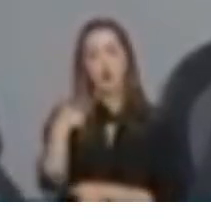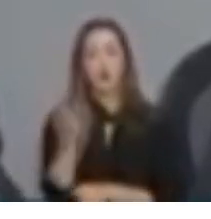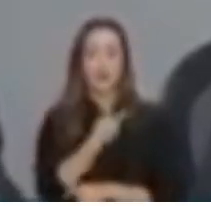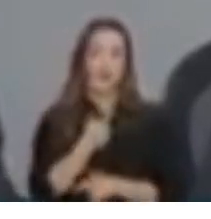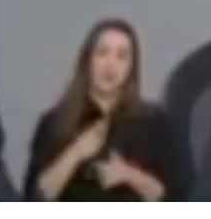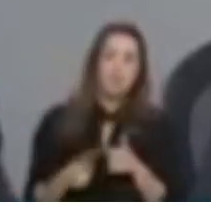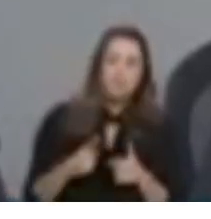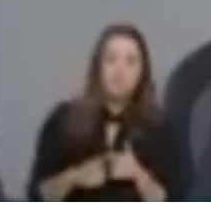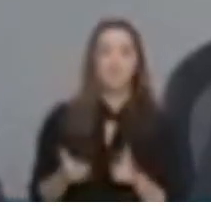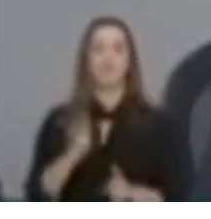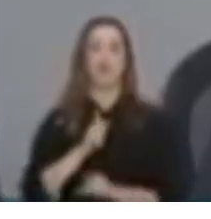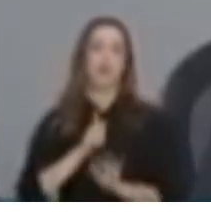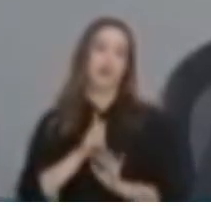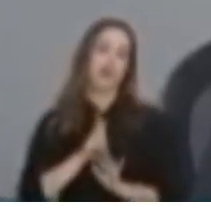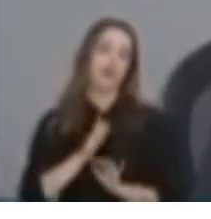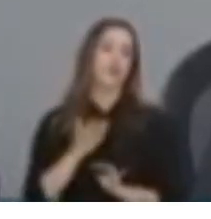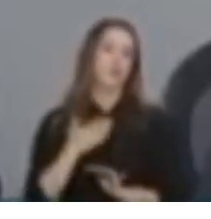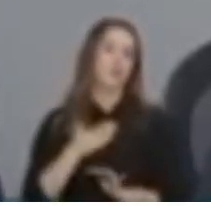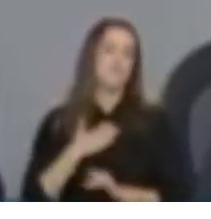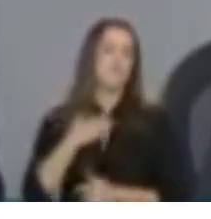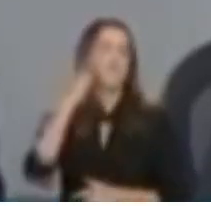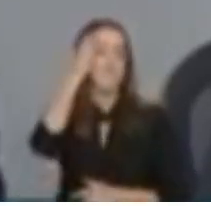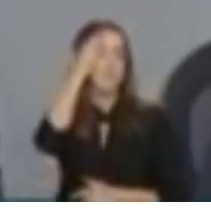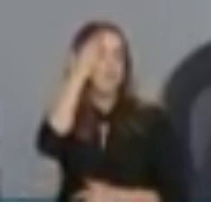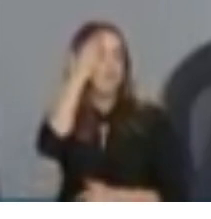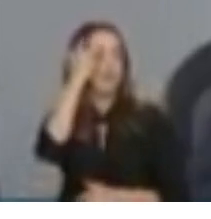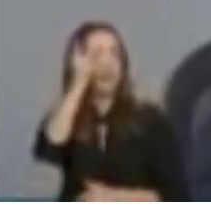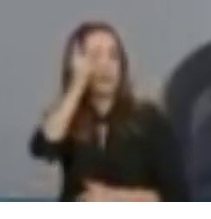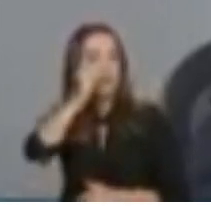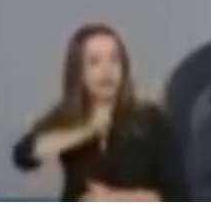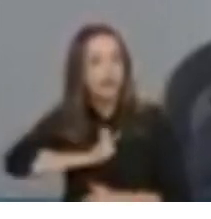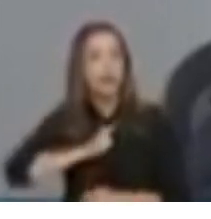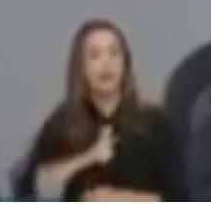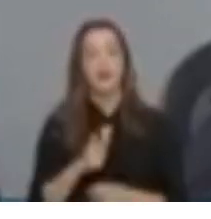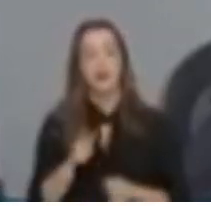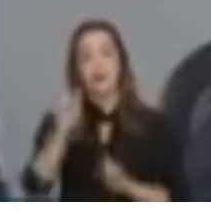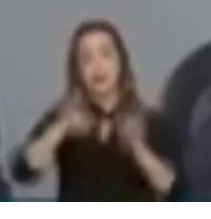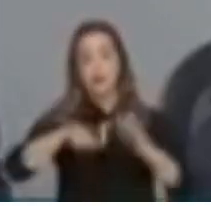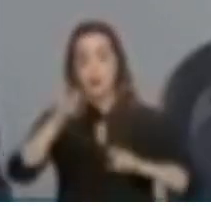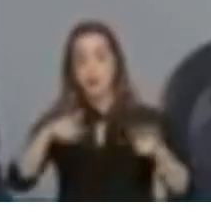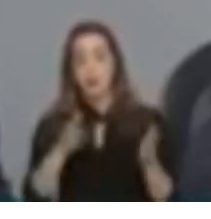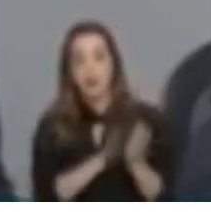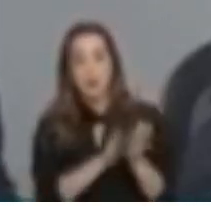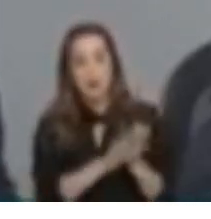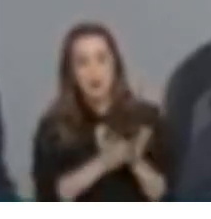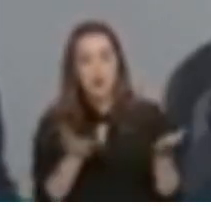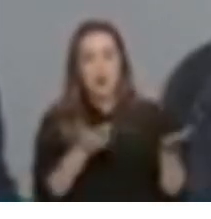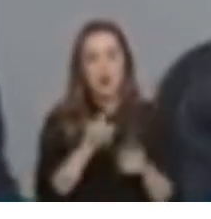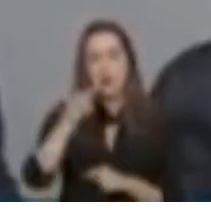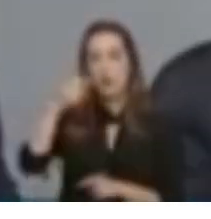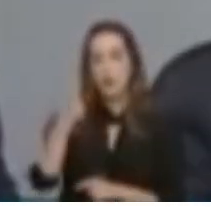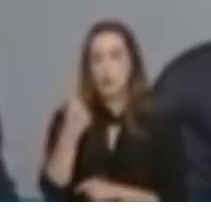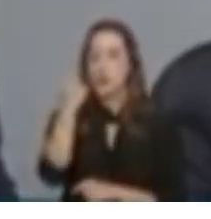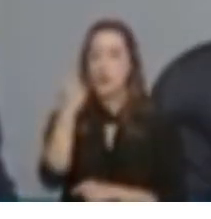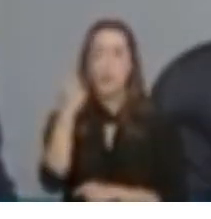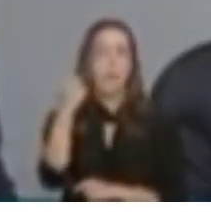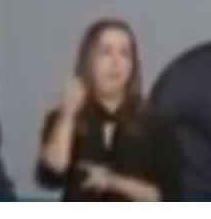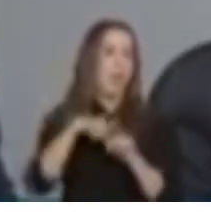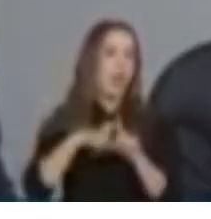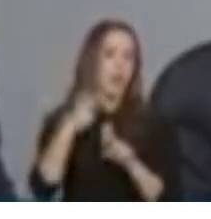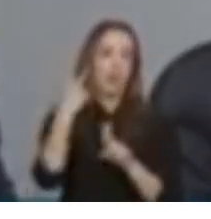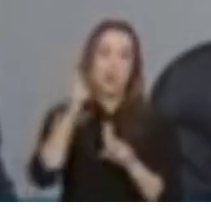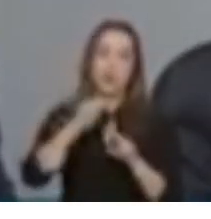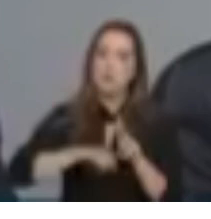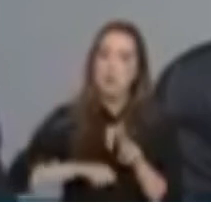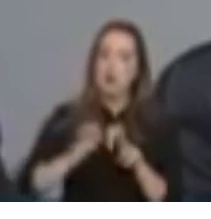problema? Teremos. Sei que teremos. Aqueles que eventualmente aplaudem hoje vão jogar pedra daqui a um mês, dois meses. Mas nós não